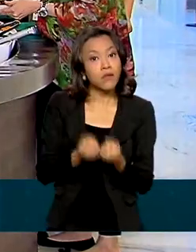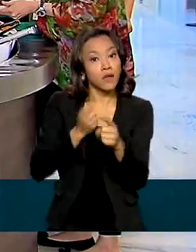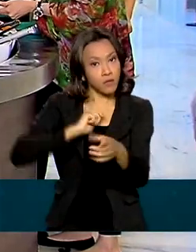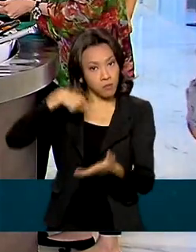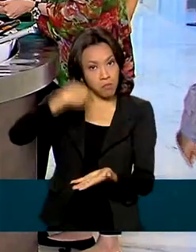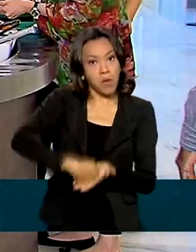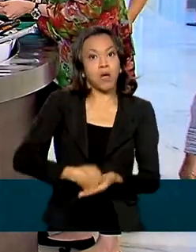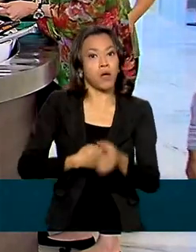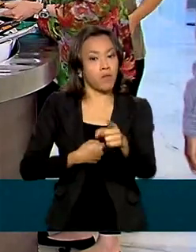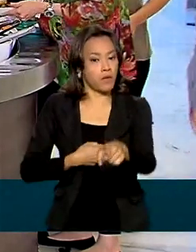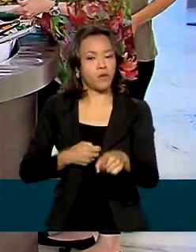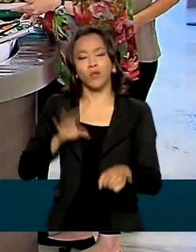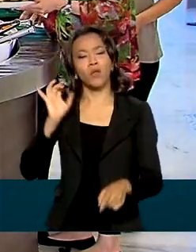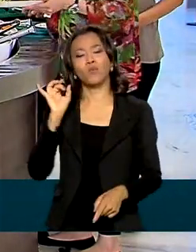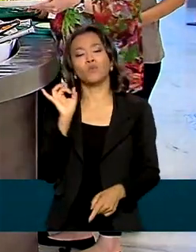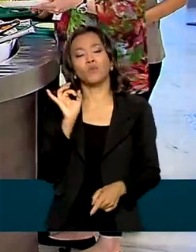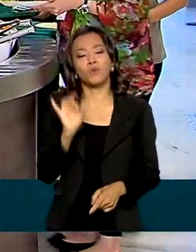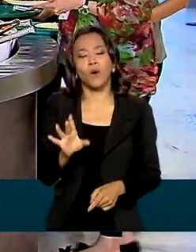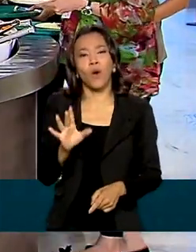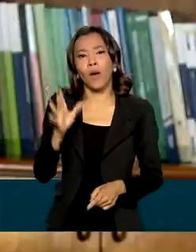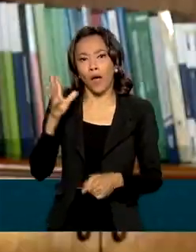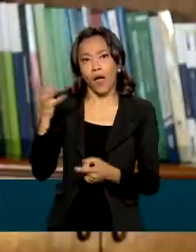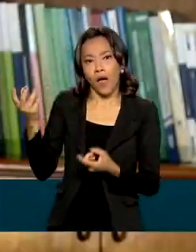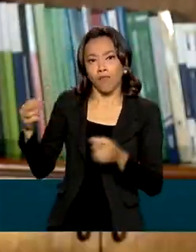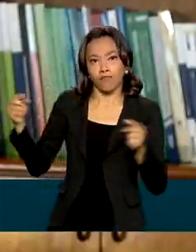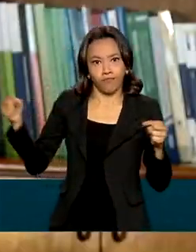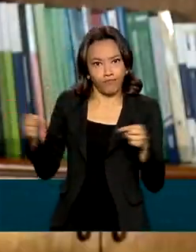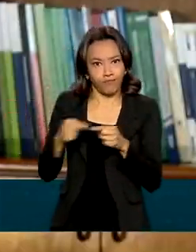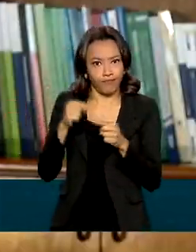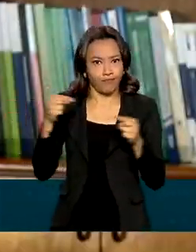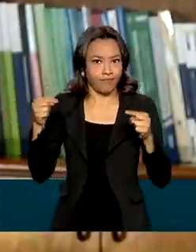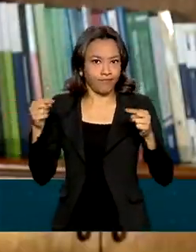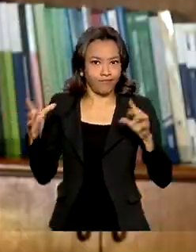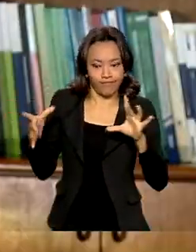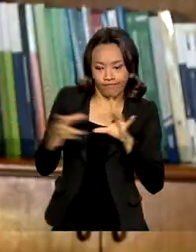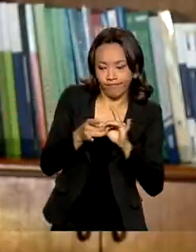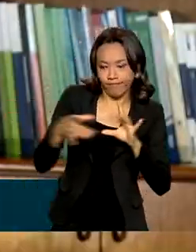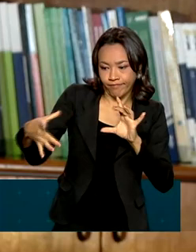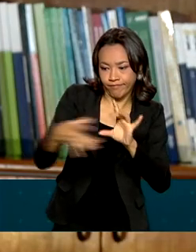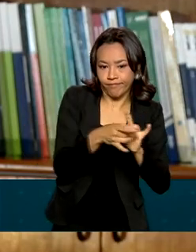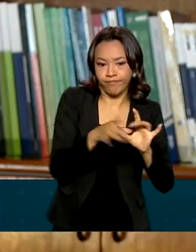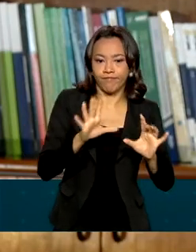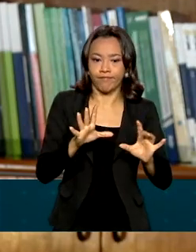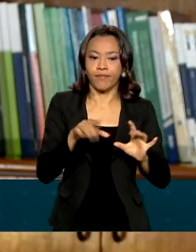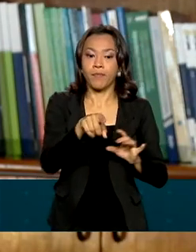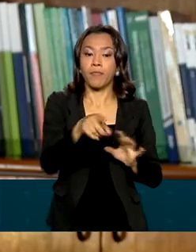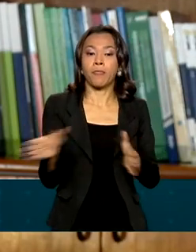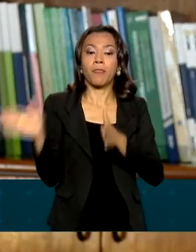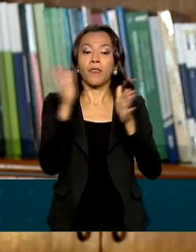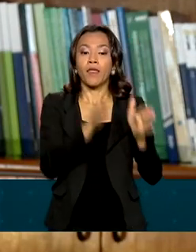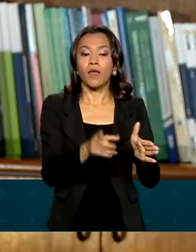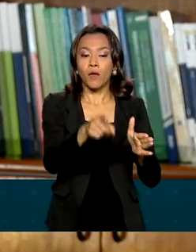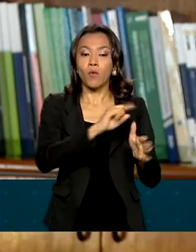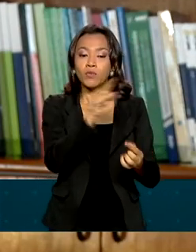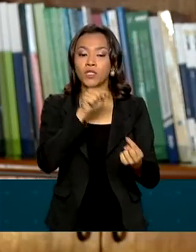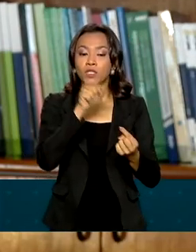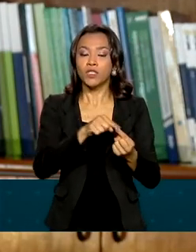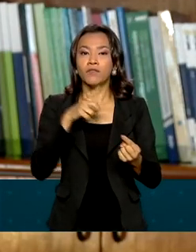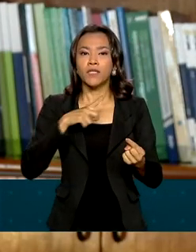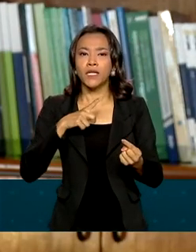e não apenas na rede credenciada. O objetivo foi introduzir maior concorrência nesse mercado,